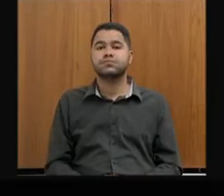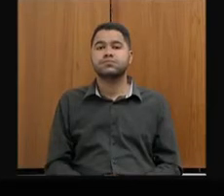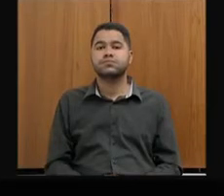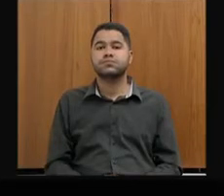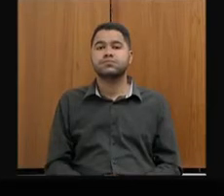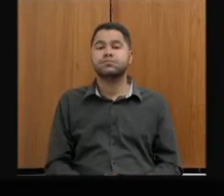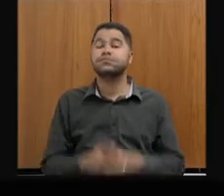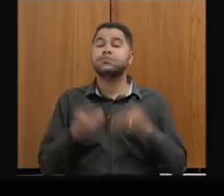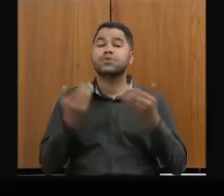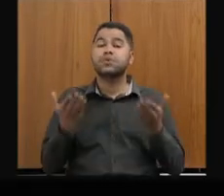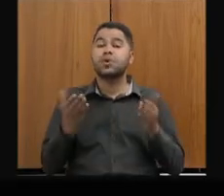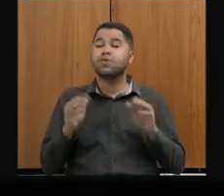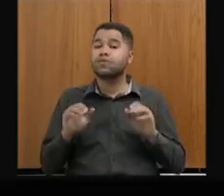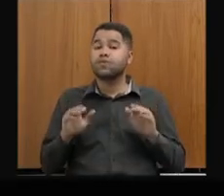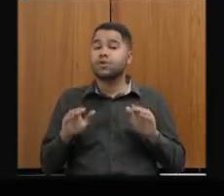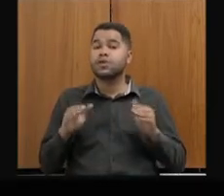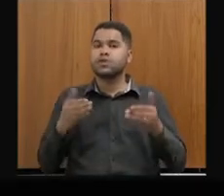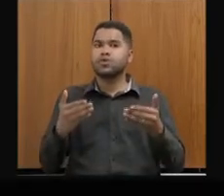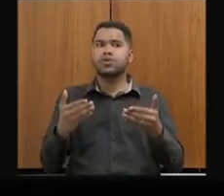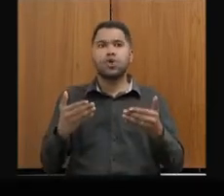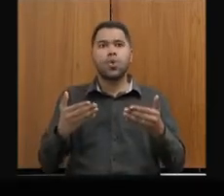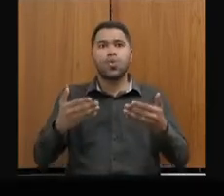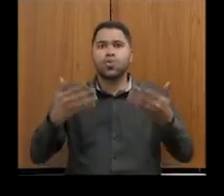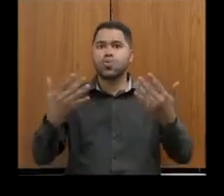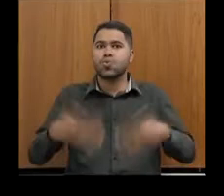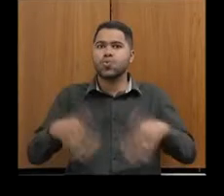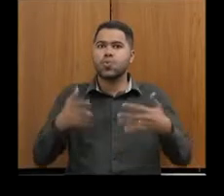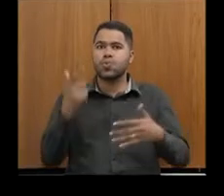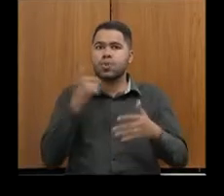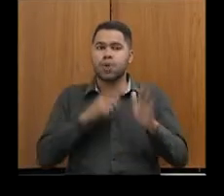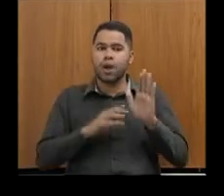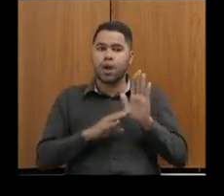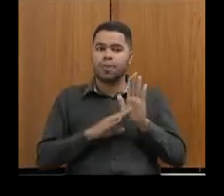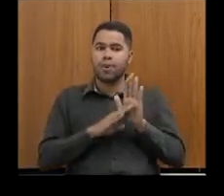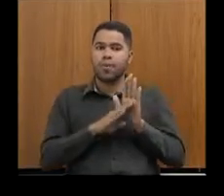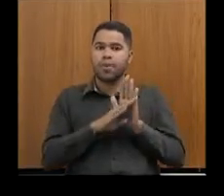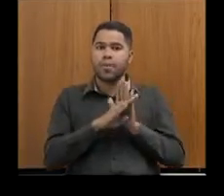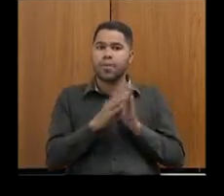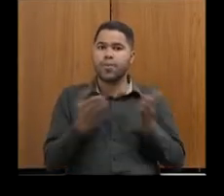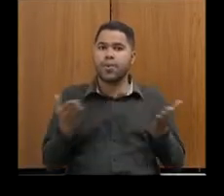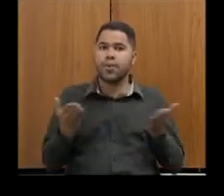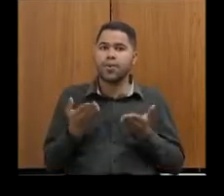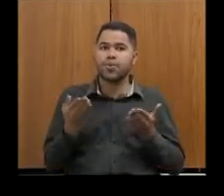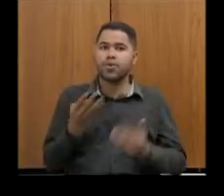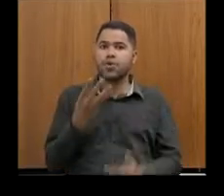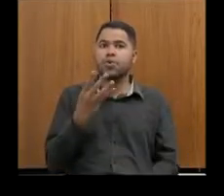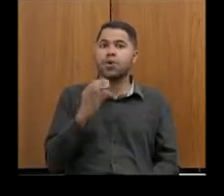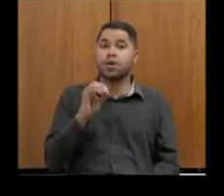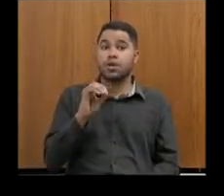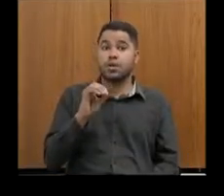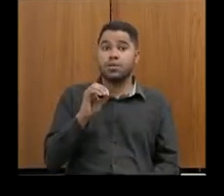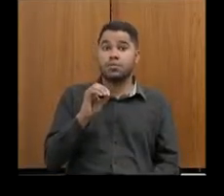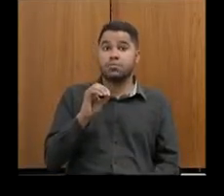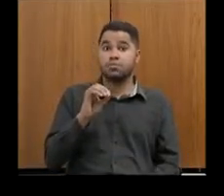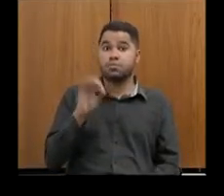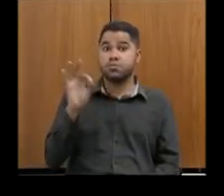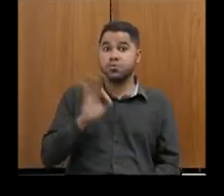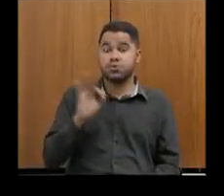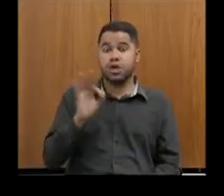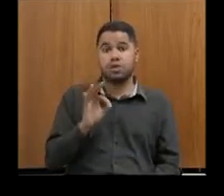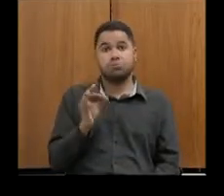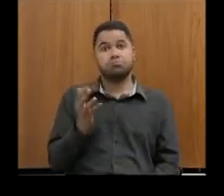essa dedicação quase que sobre-humana para chegar nesse índice que eu vi hoje de 40 e poucos por cento. Então,